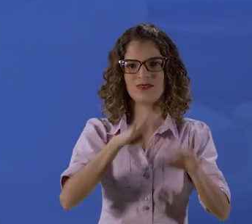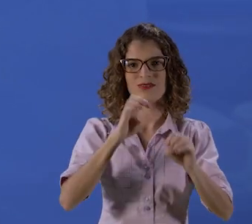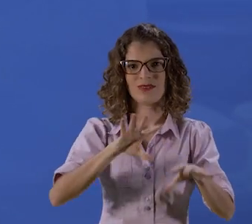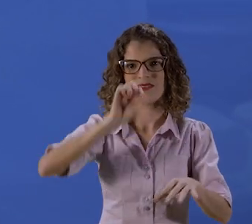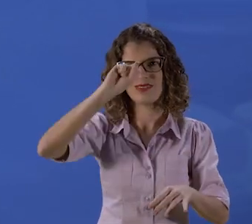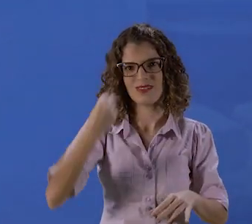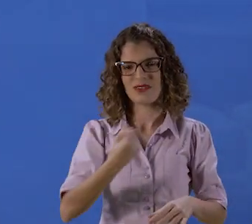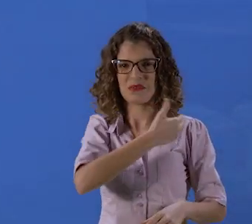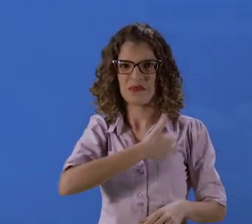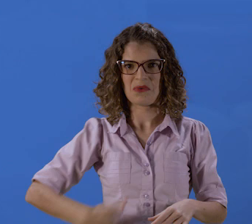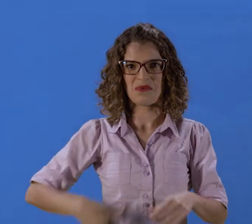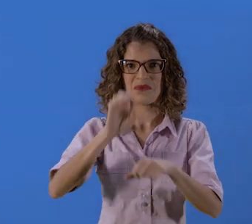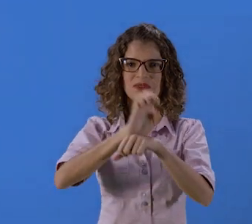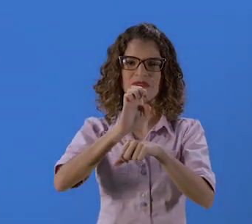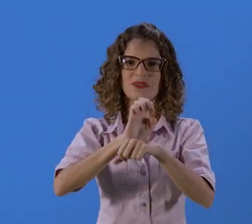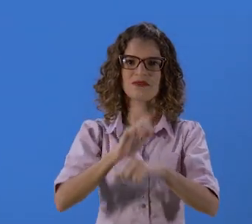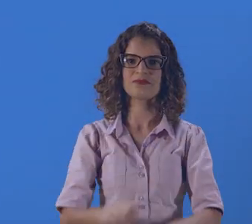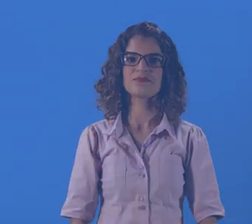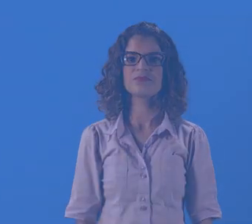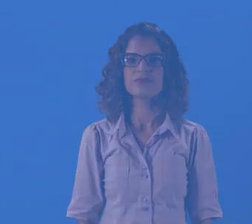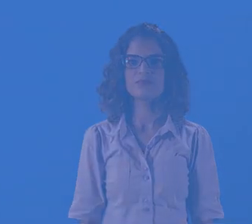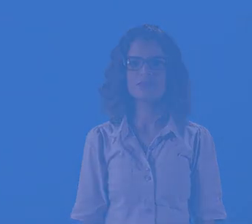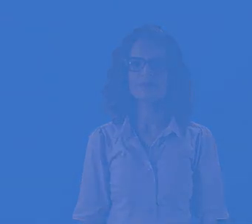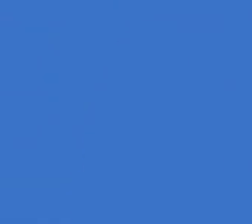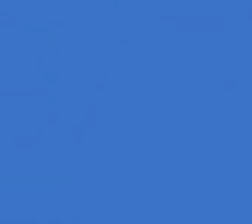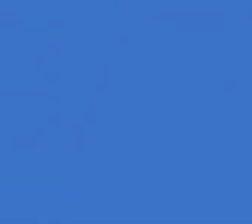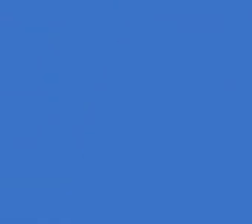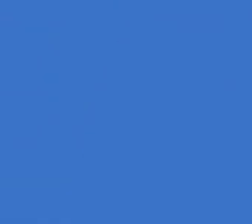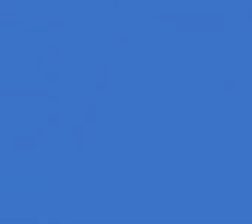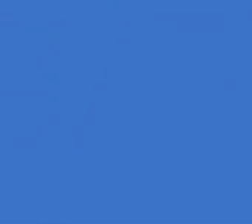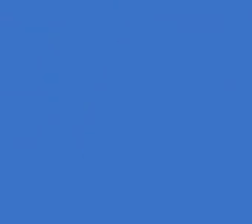Secretaria de Estado da Educação. Sergipe. Governo do Estado. Legenda Zanotto